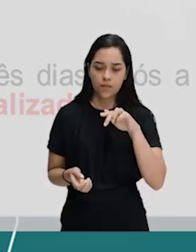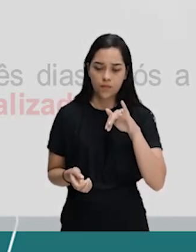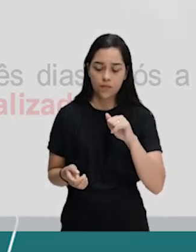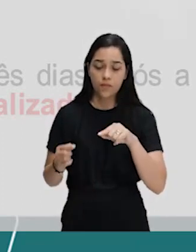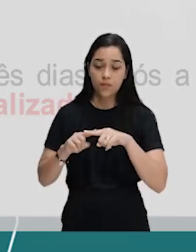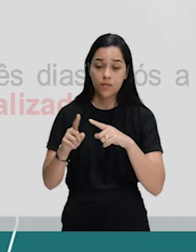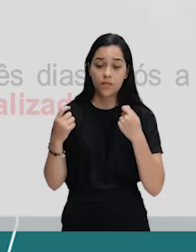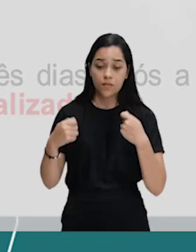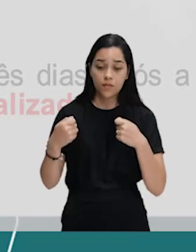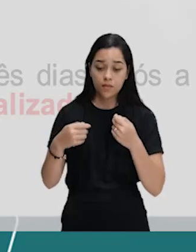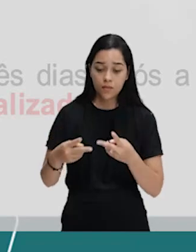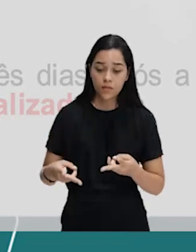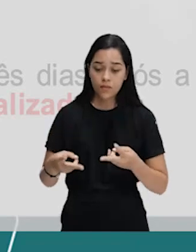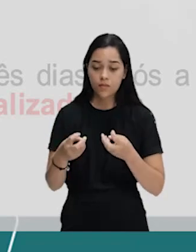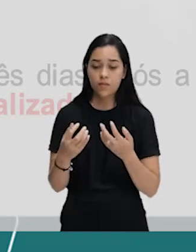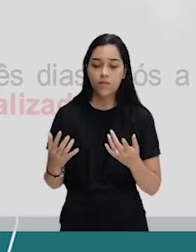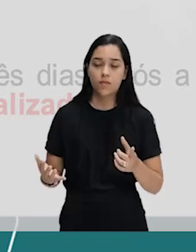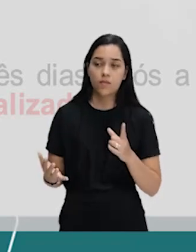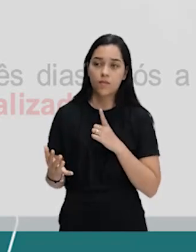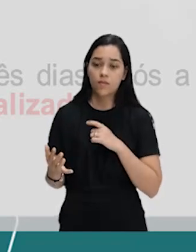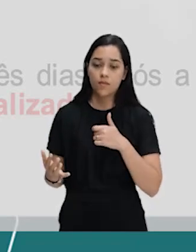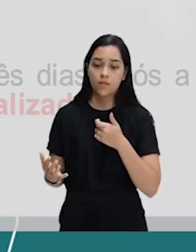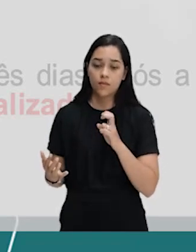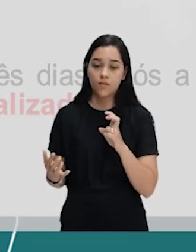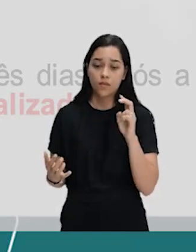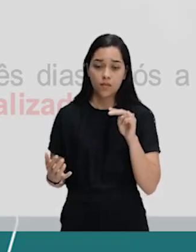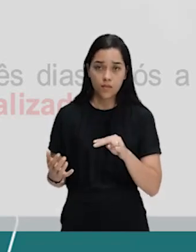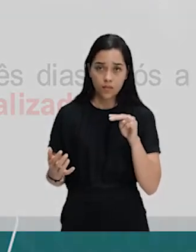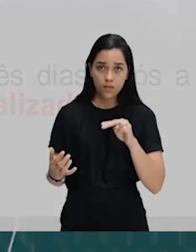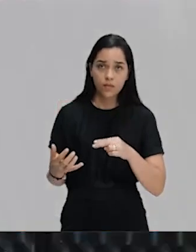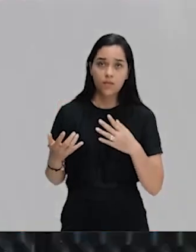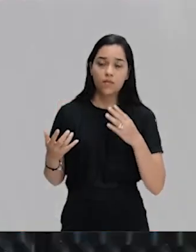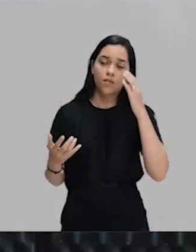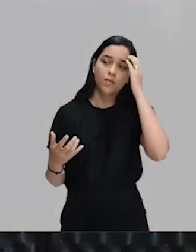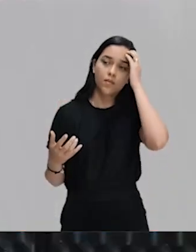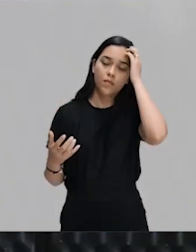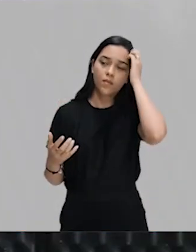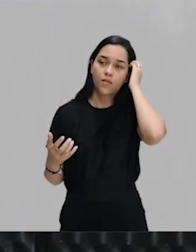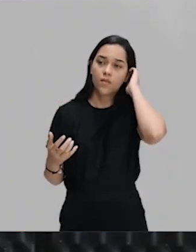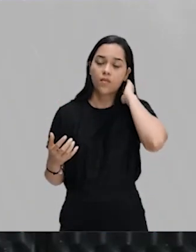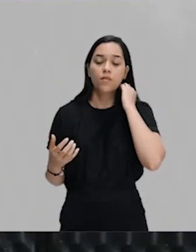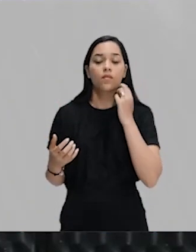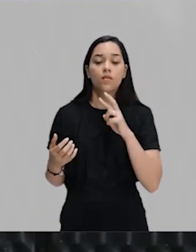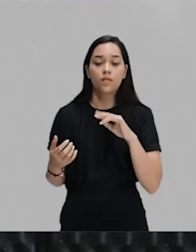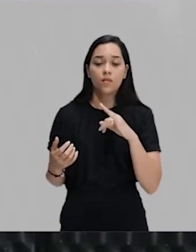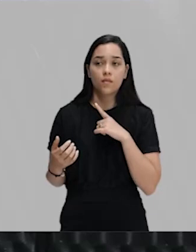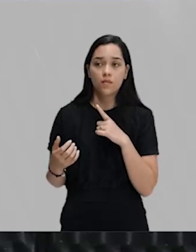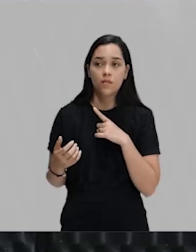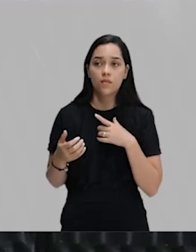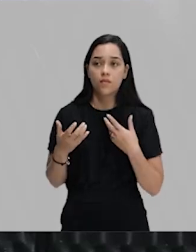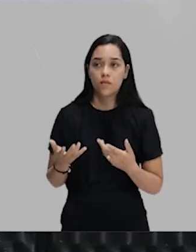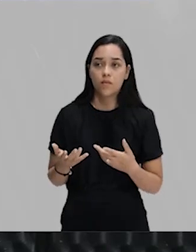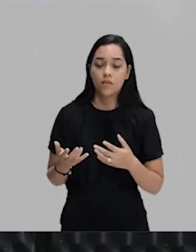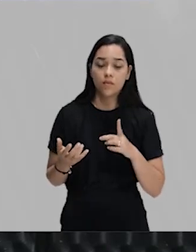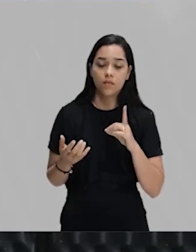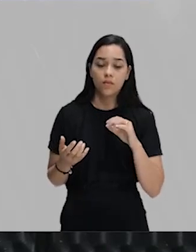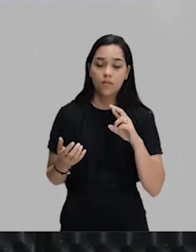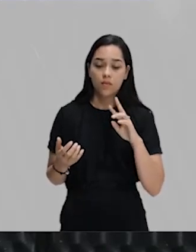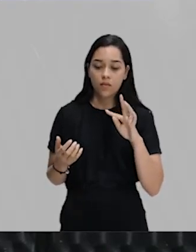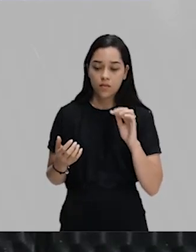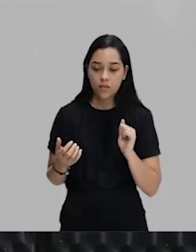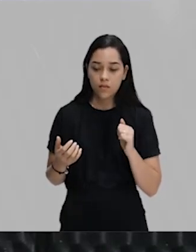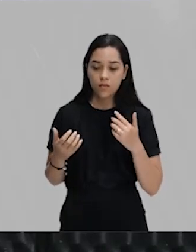preciso observar que o 15 de novembro ele vai ter uma participação direta